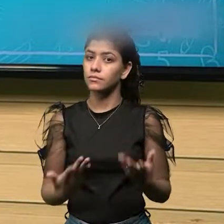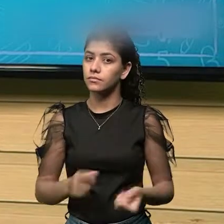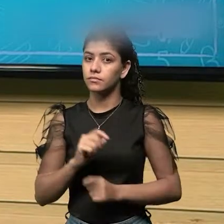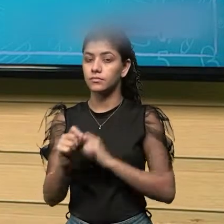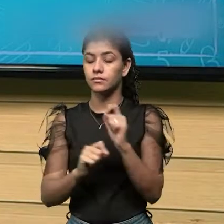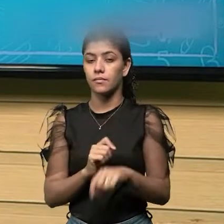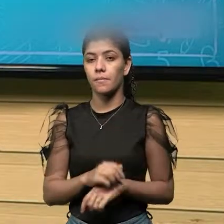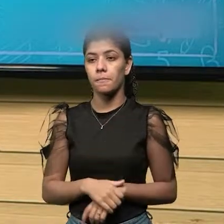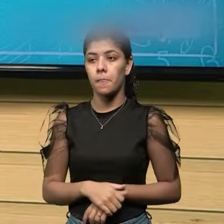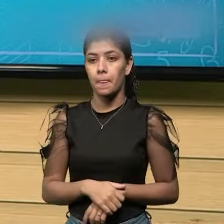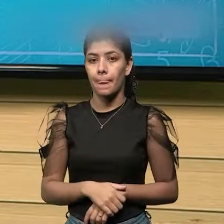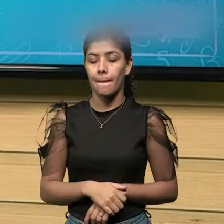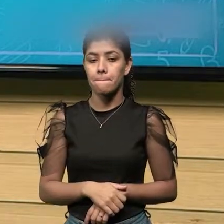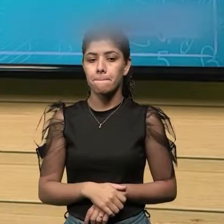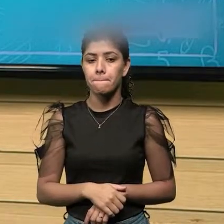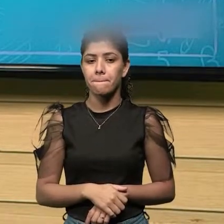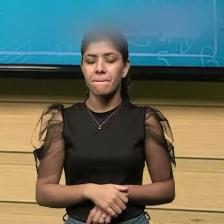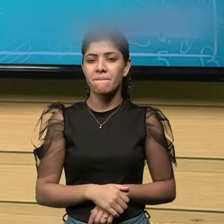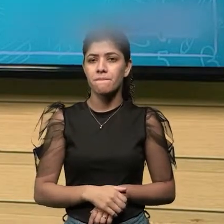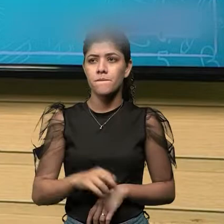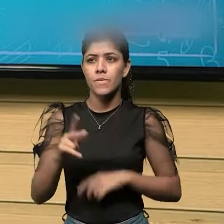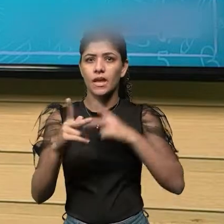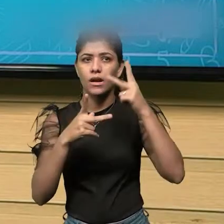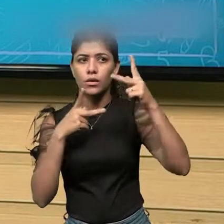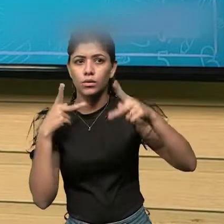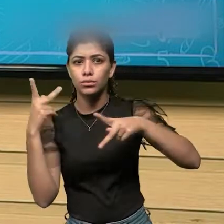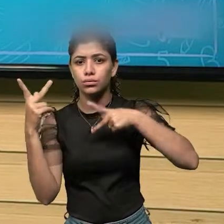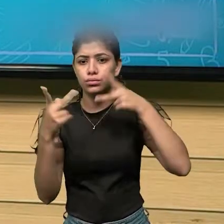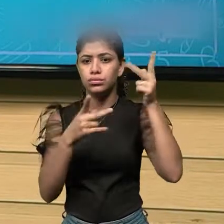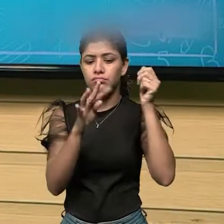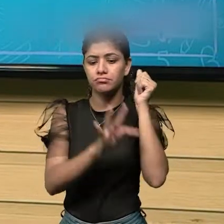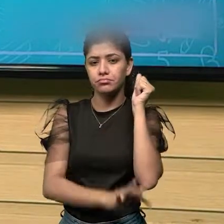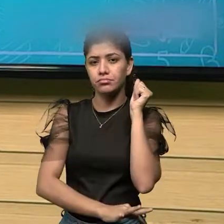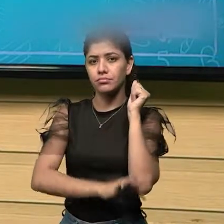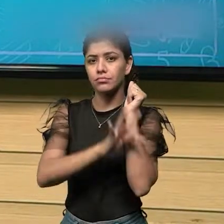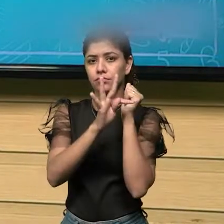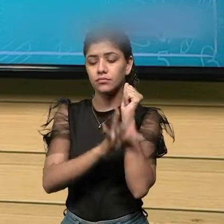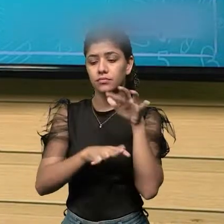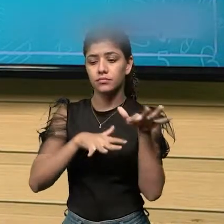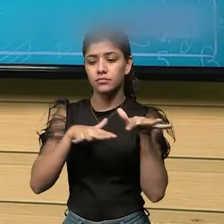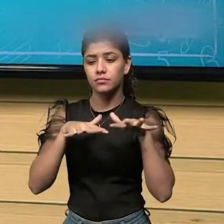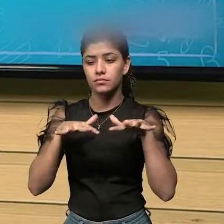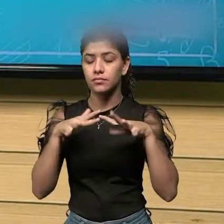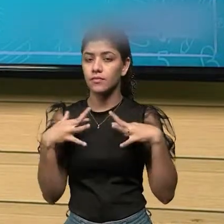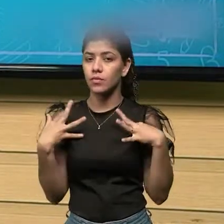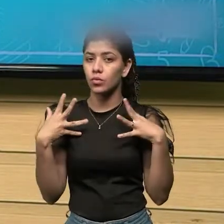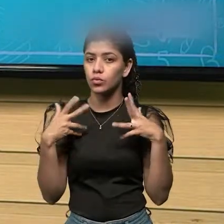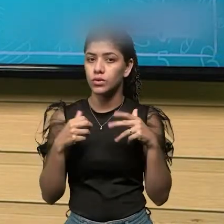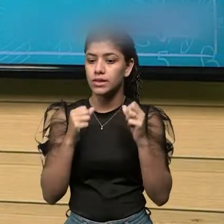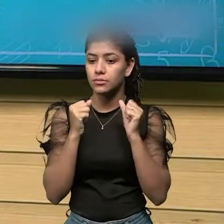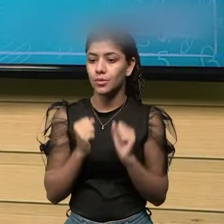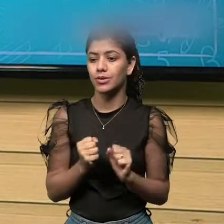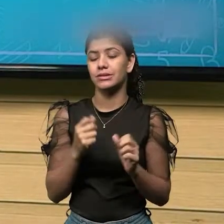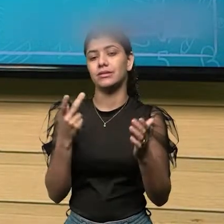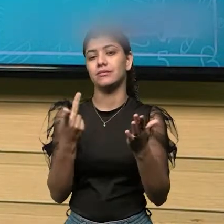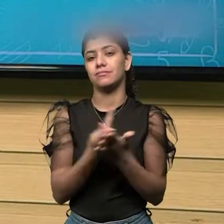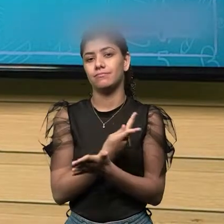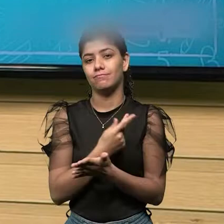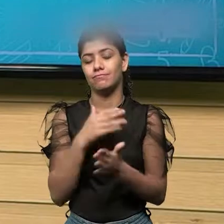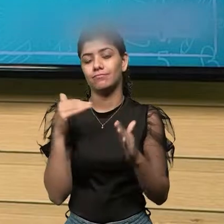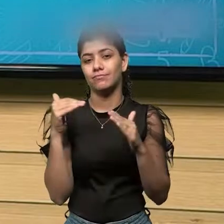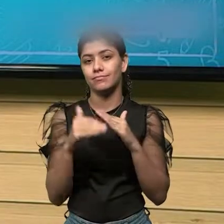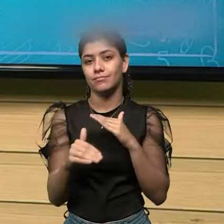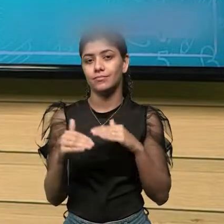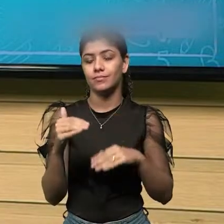umidade do ar, vento, temperatura, vibração, tudo isso pode interferir numa